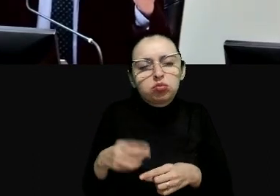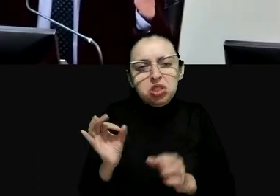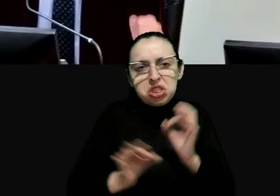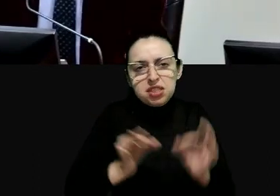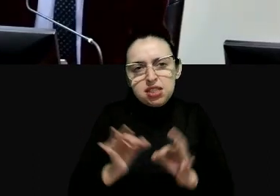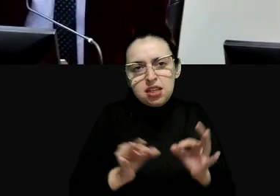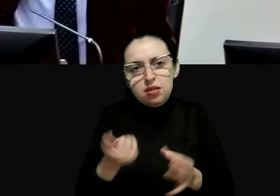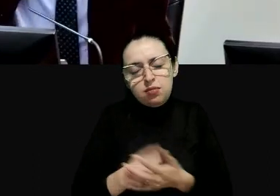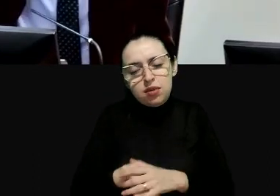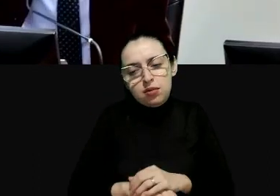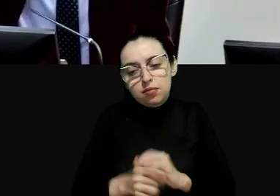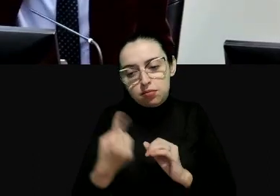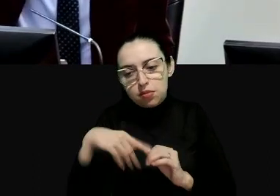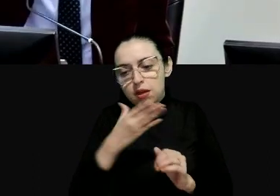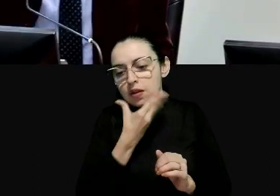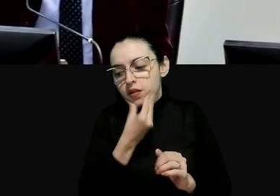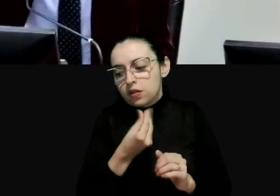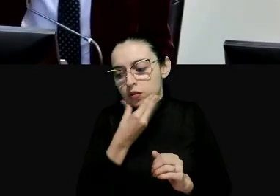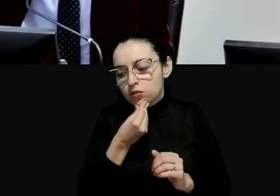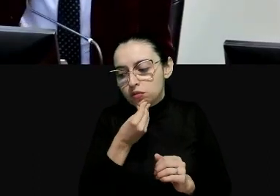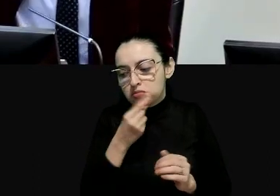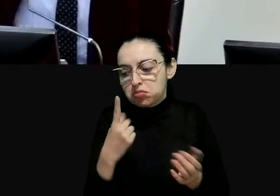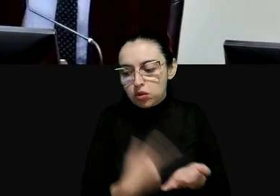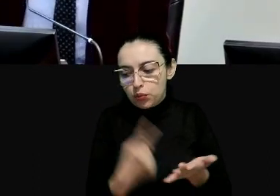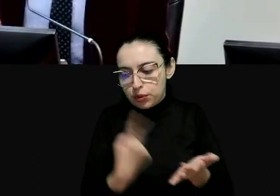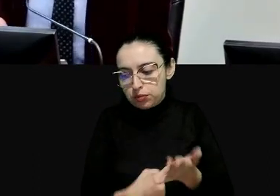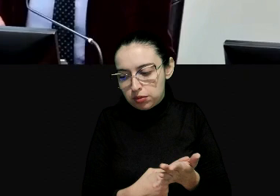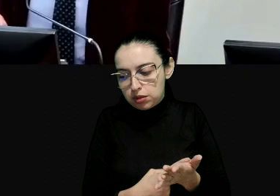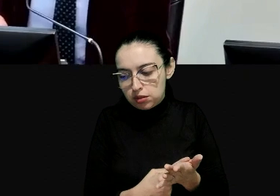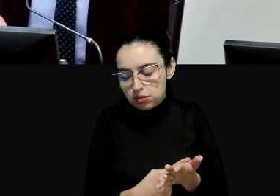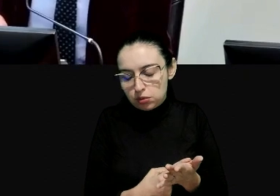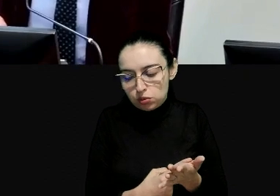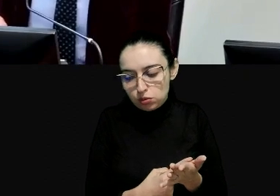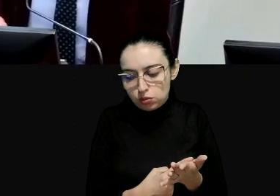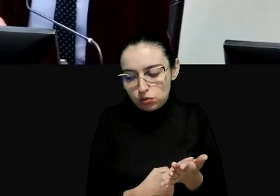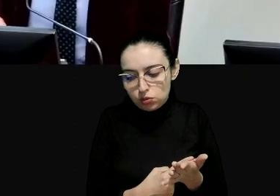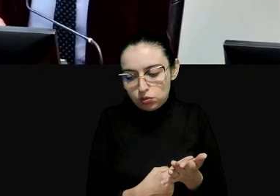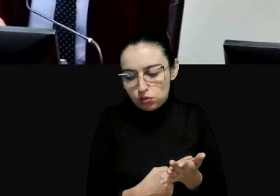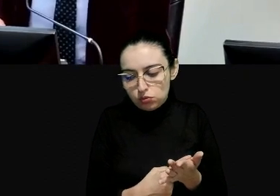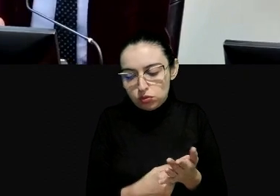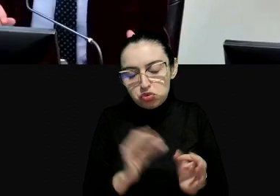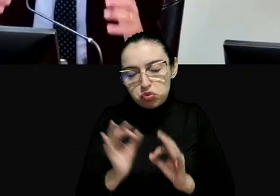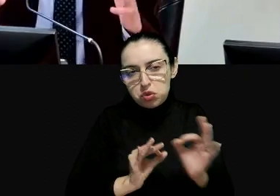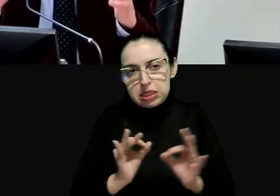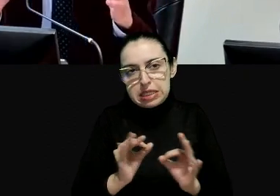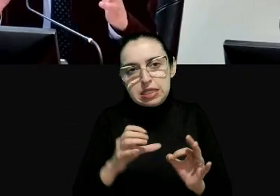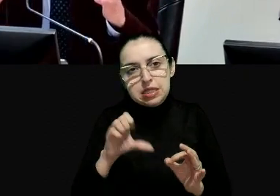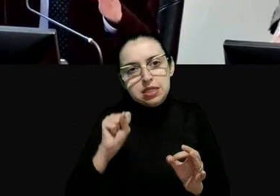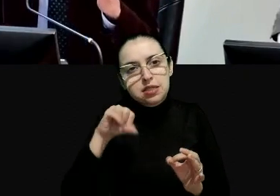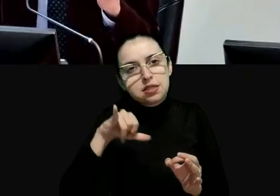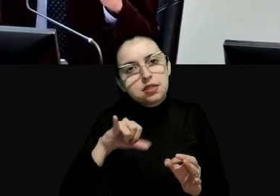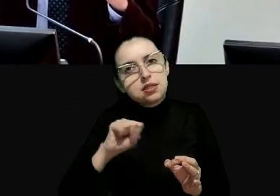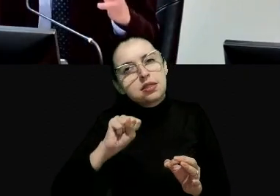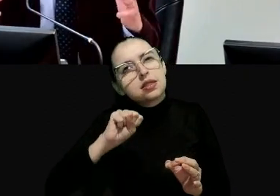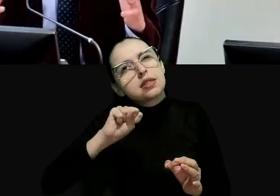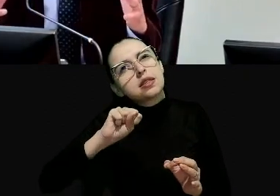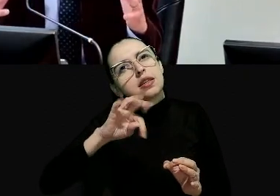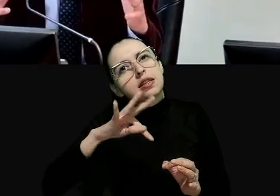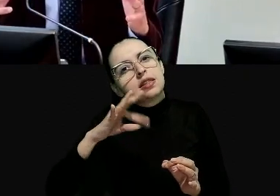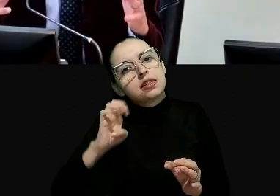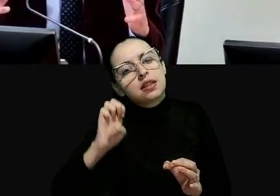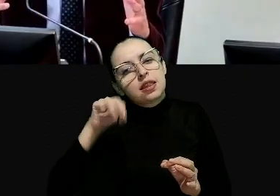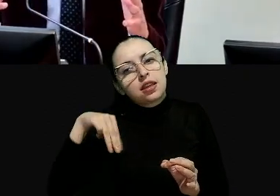sistema momento manda uma senhora que tem um compromisso com o sistema é dizer aí